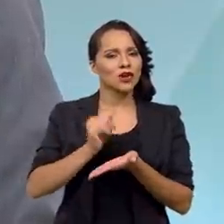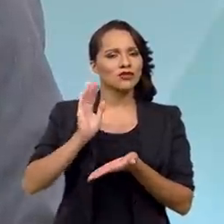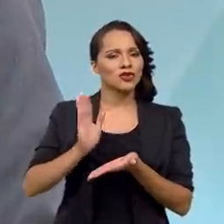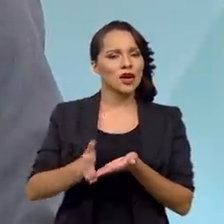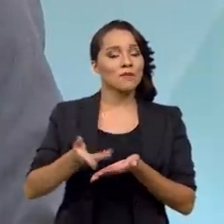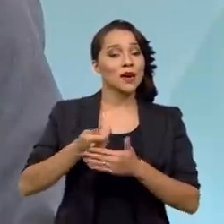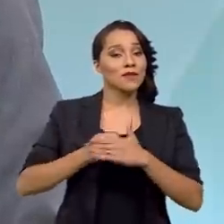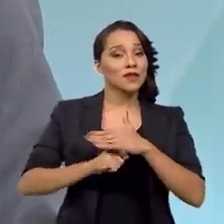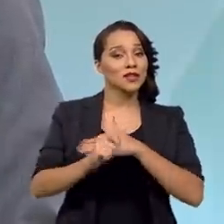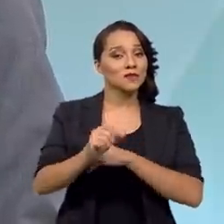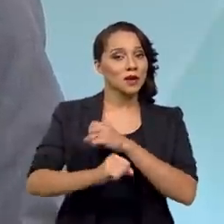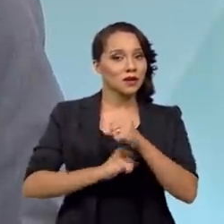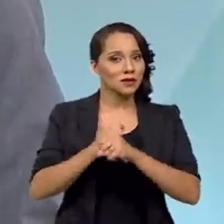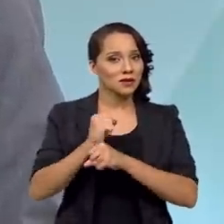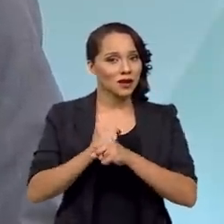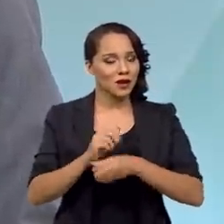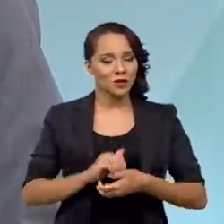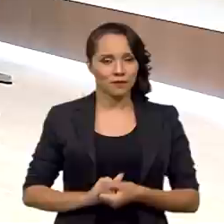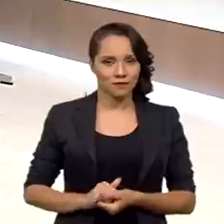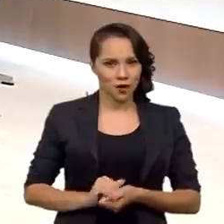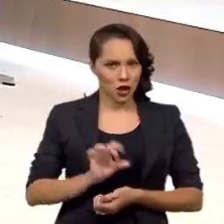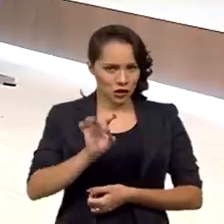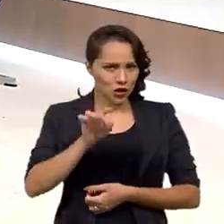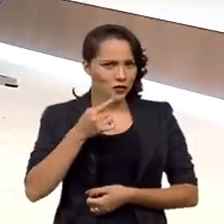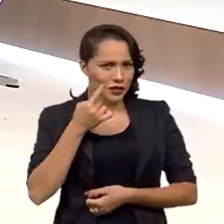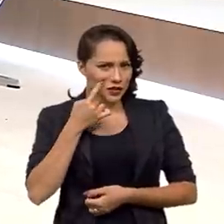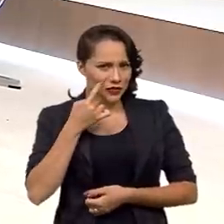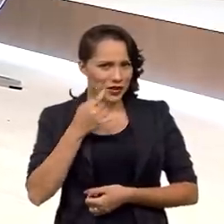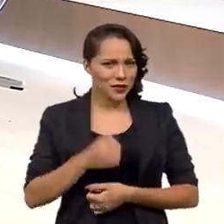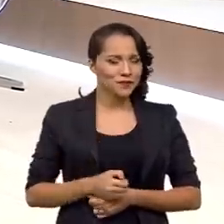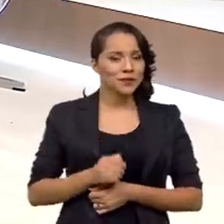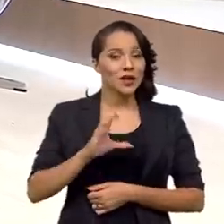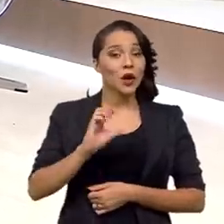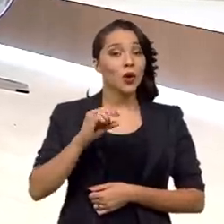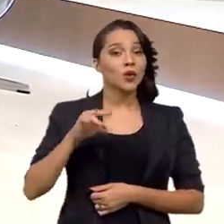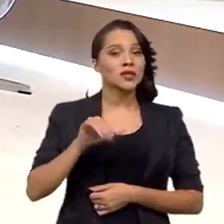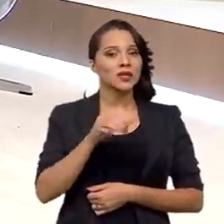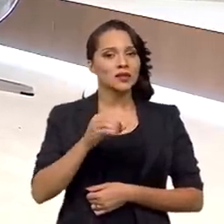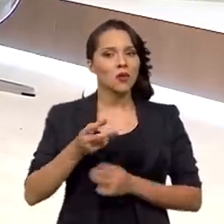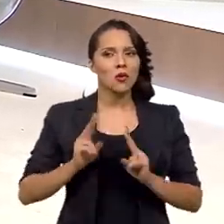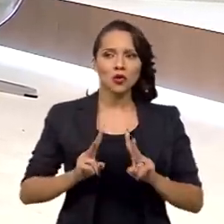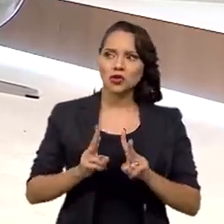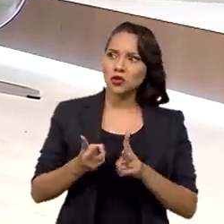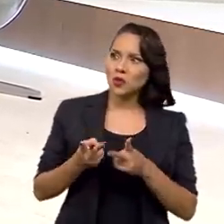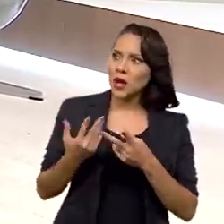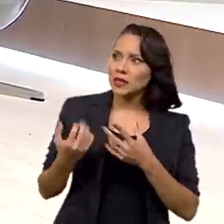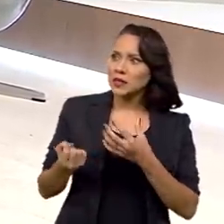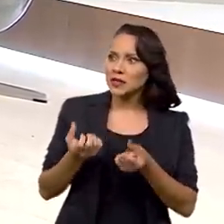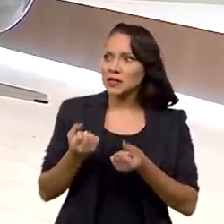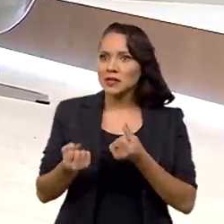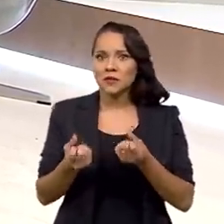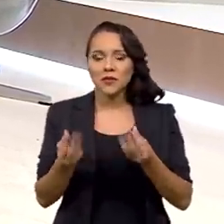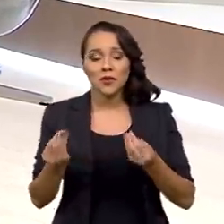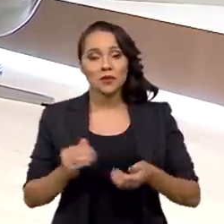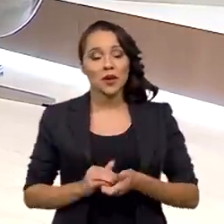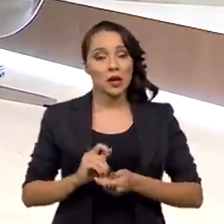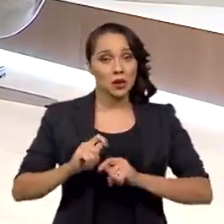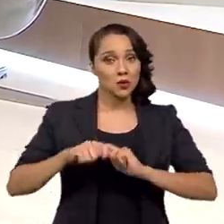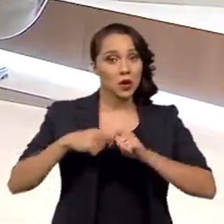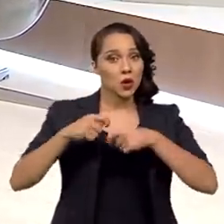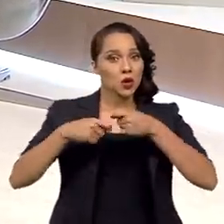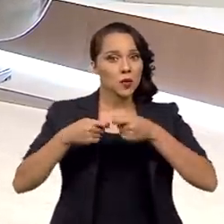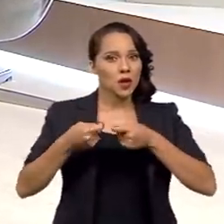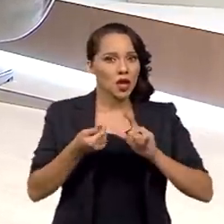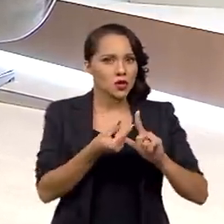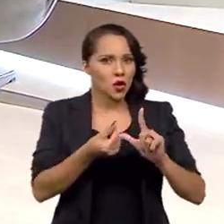investimento esse ano. Basta você olhar que as concessões continuam tendo demanda. Então, numa economia de mercado,